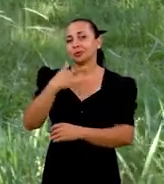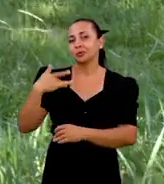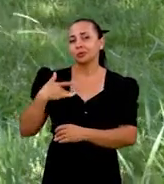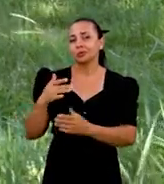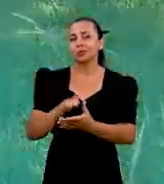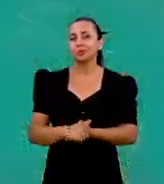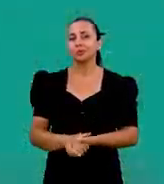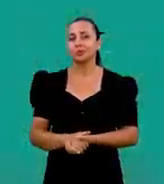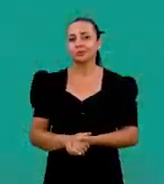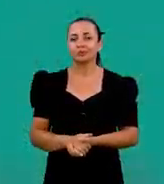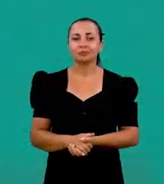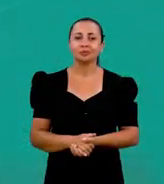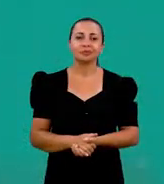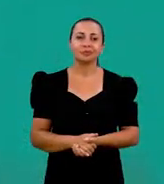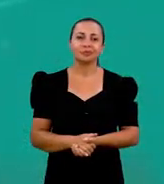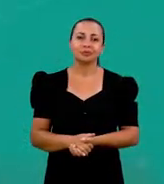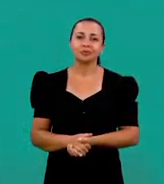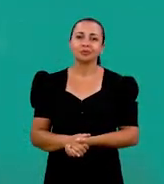saúde.